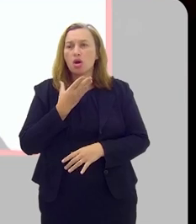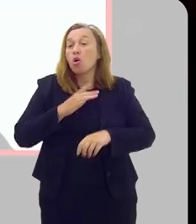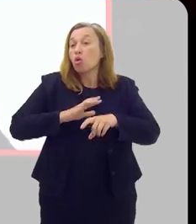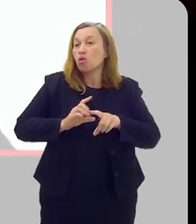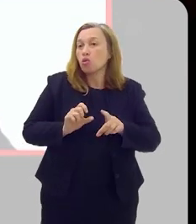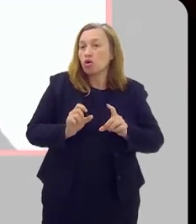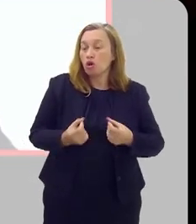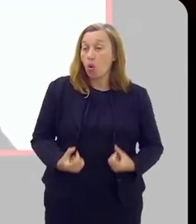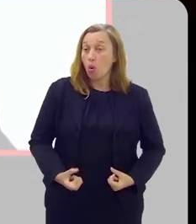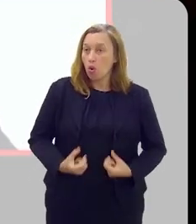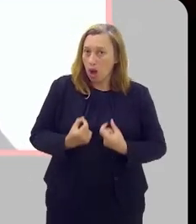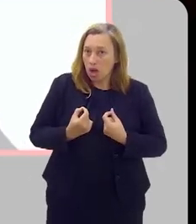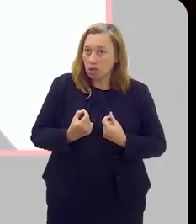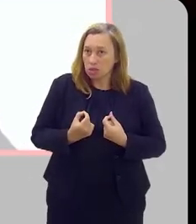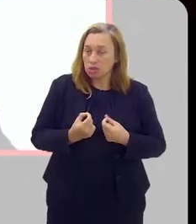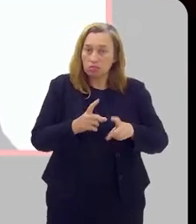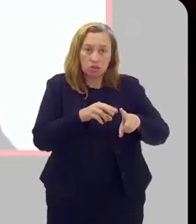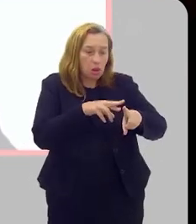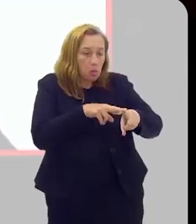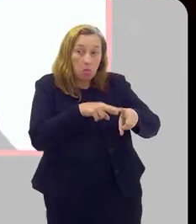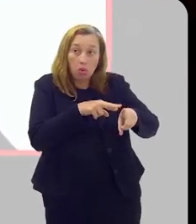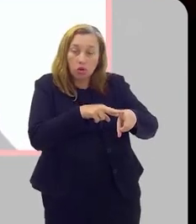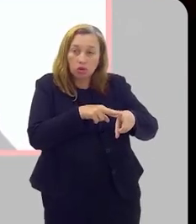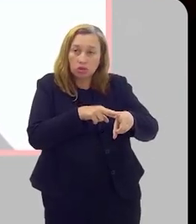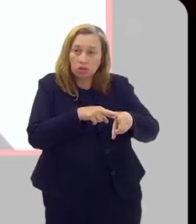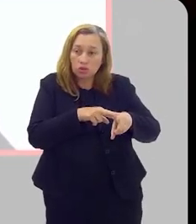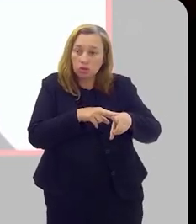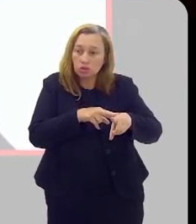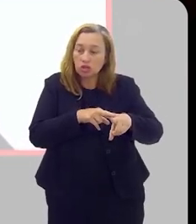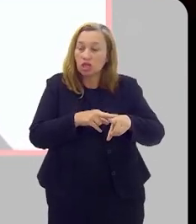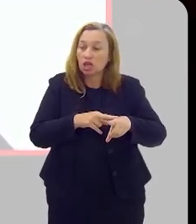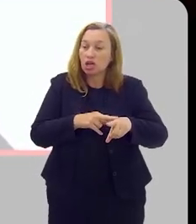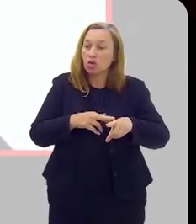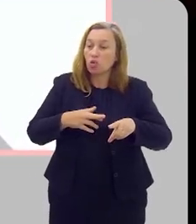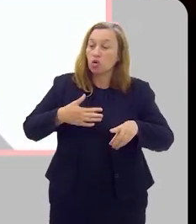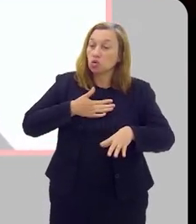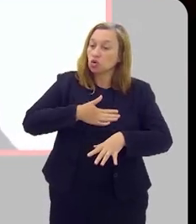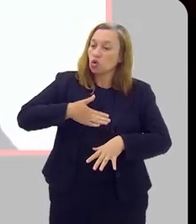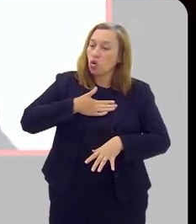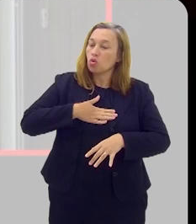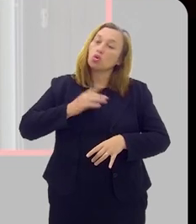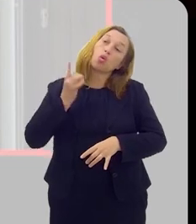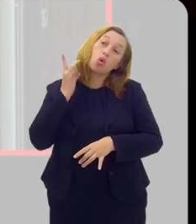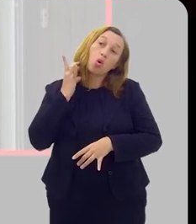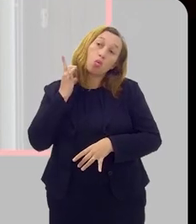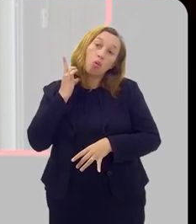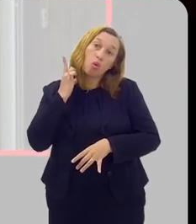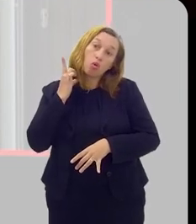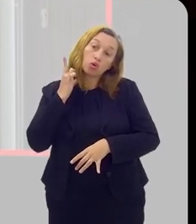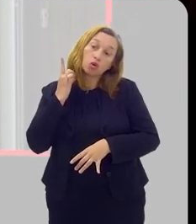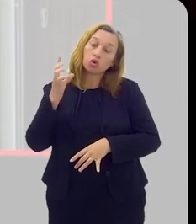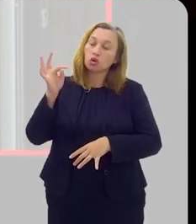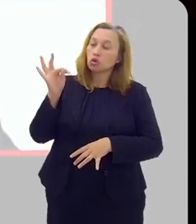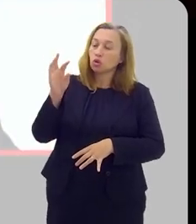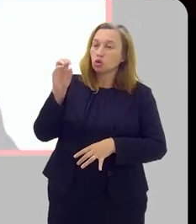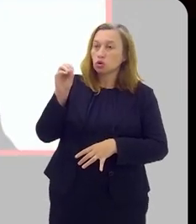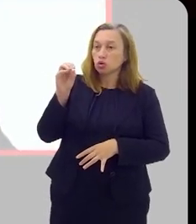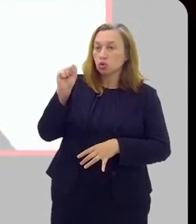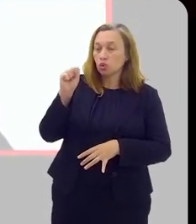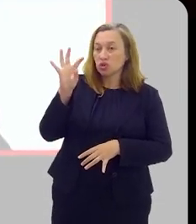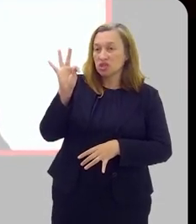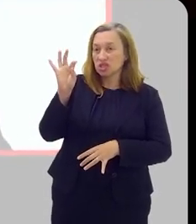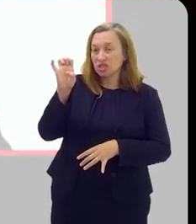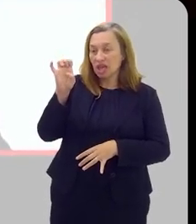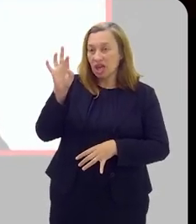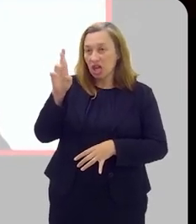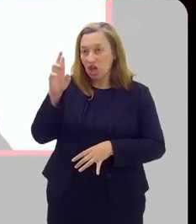que o câncer de próstata, ele se alimenta de hormônio, de testosterona. Então, quando a doença está metastática, a primeira